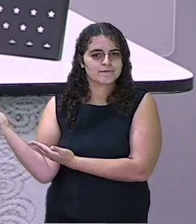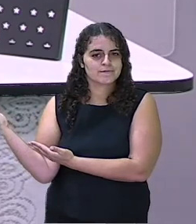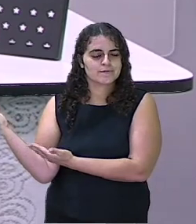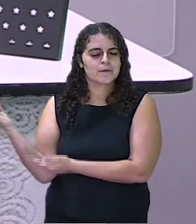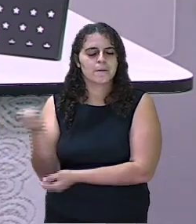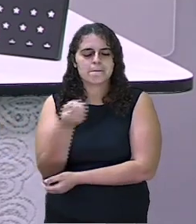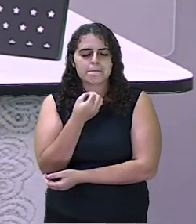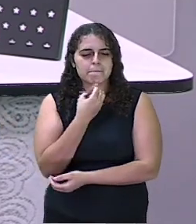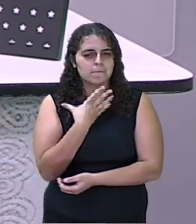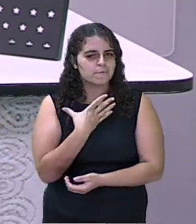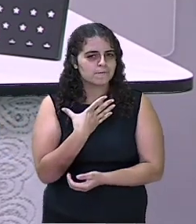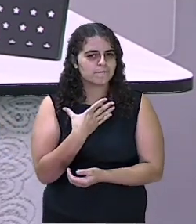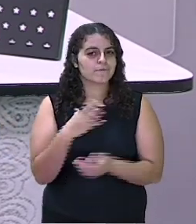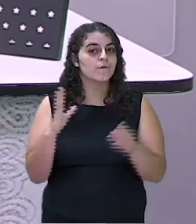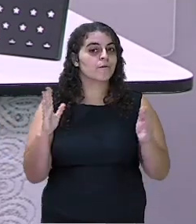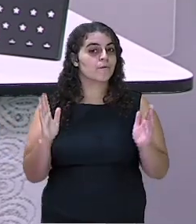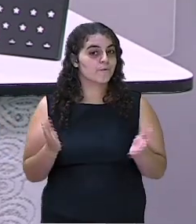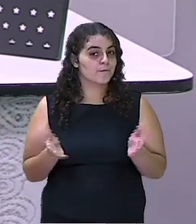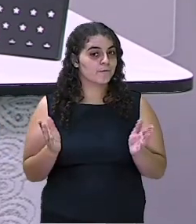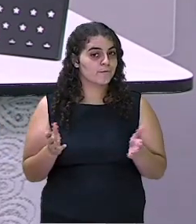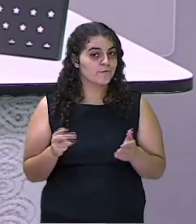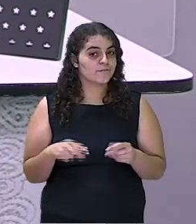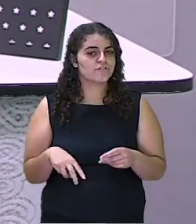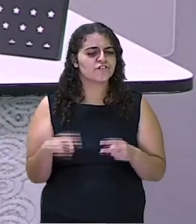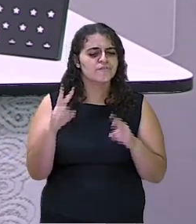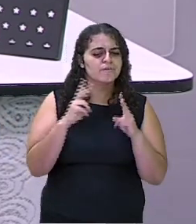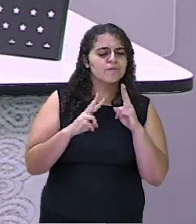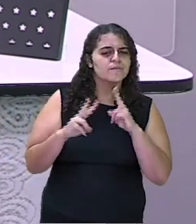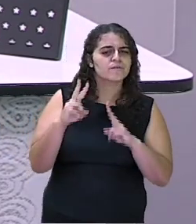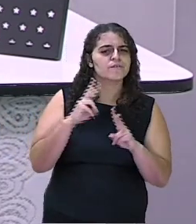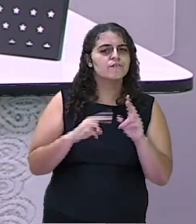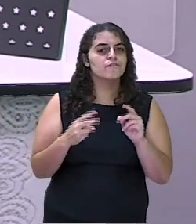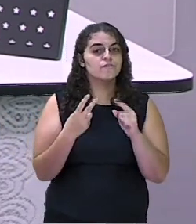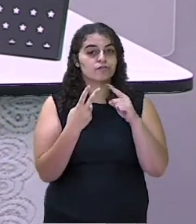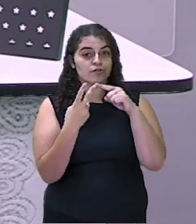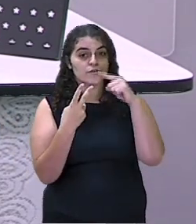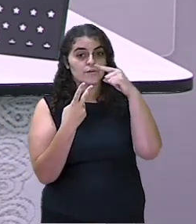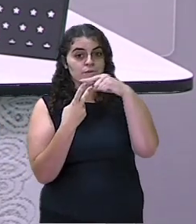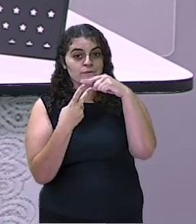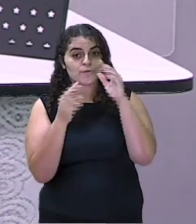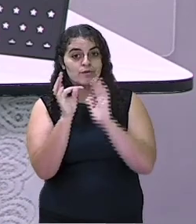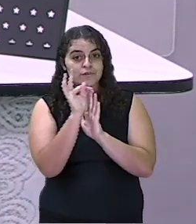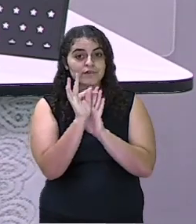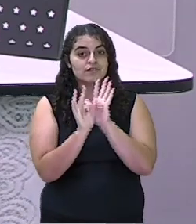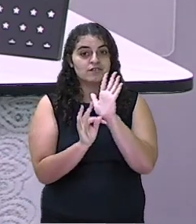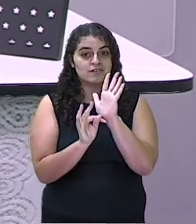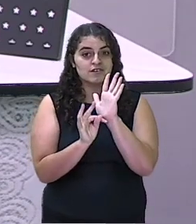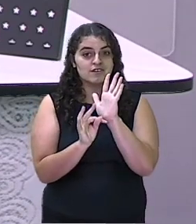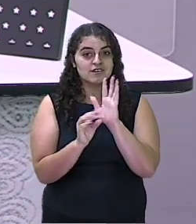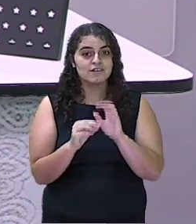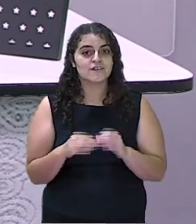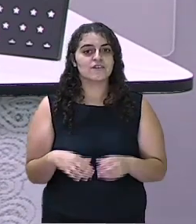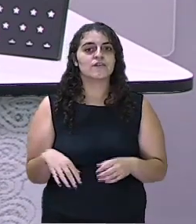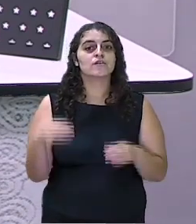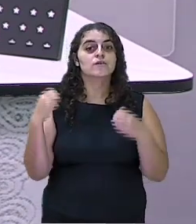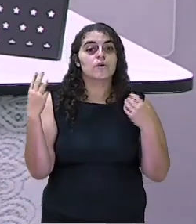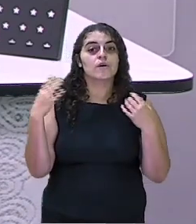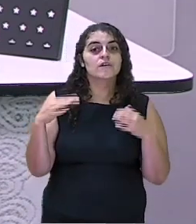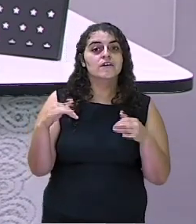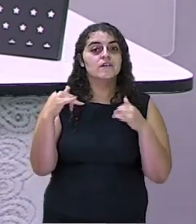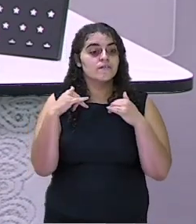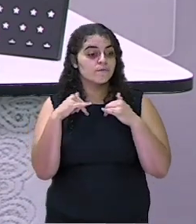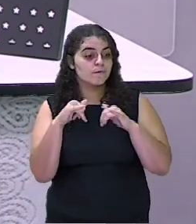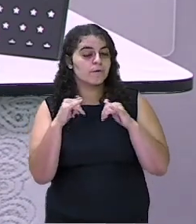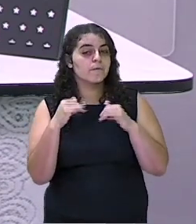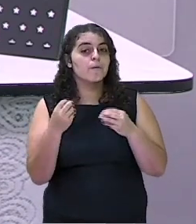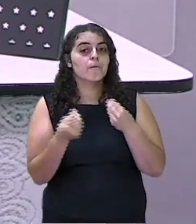Muito bem. Hoje, nós fizemos a análise de dois textos que instruíam. Um como brincar e outro